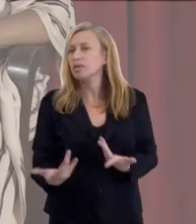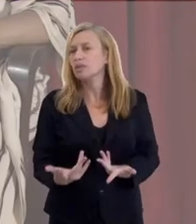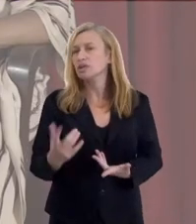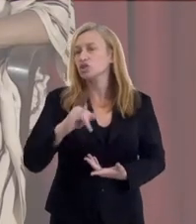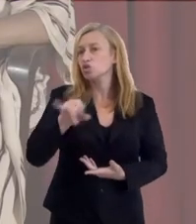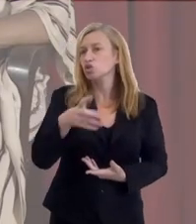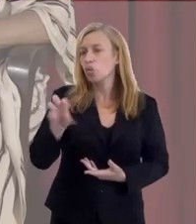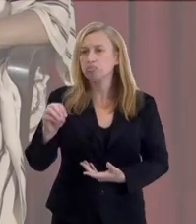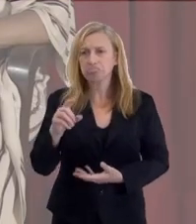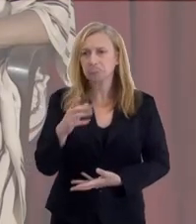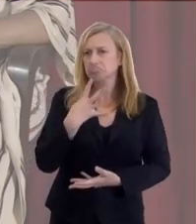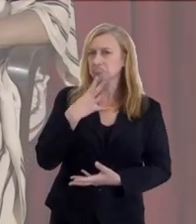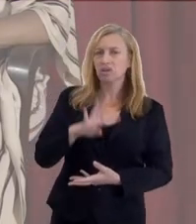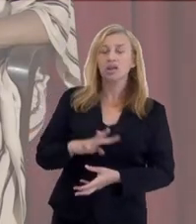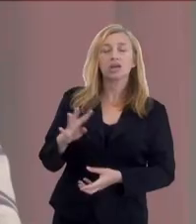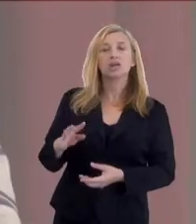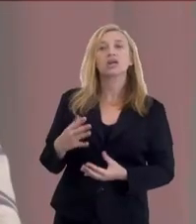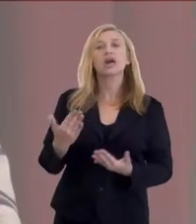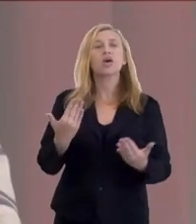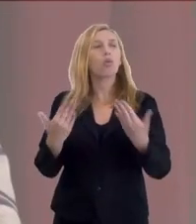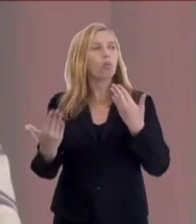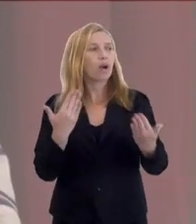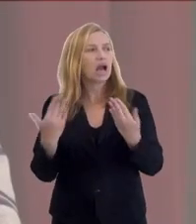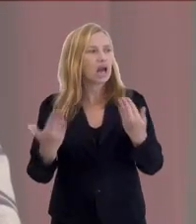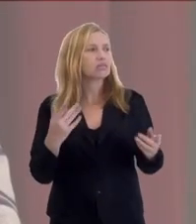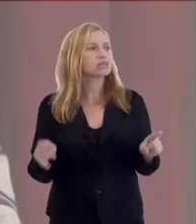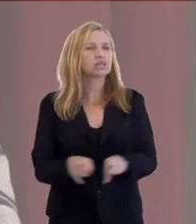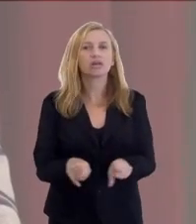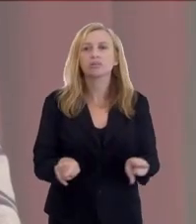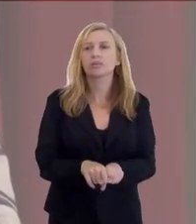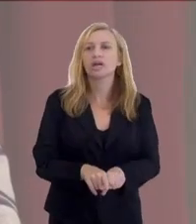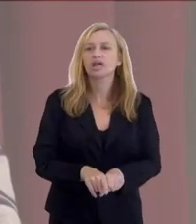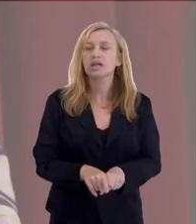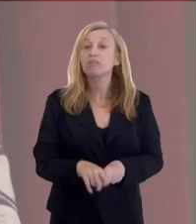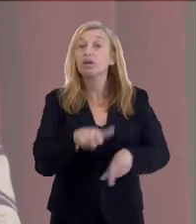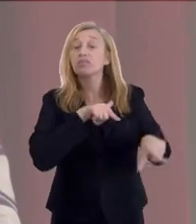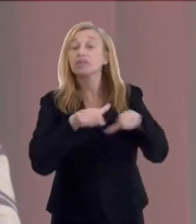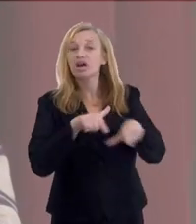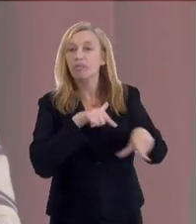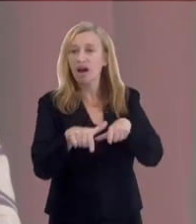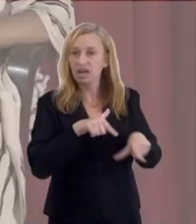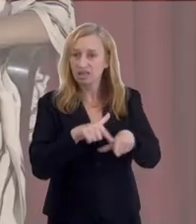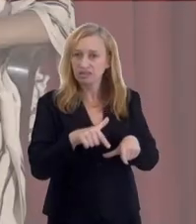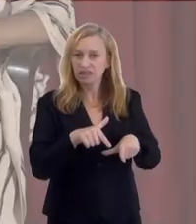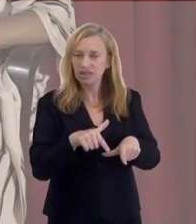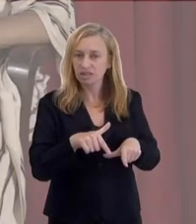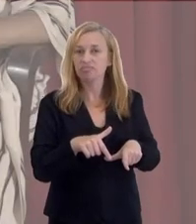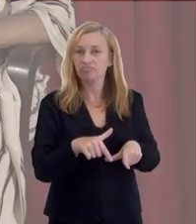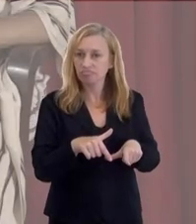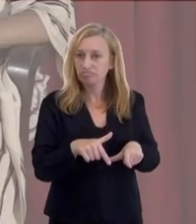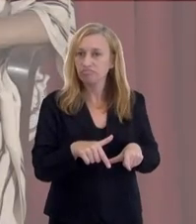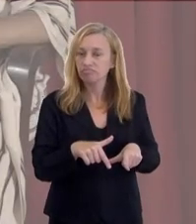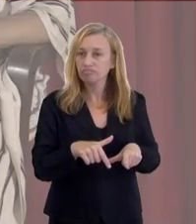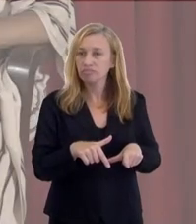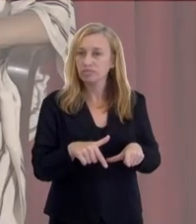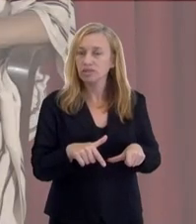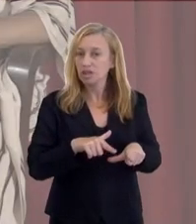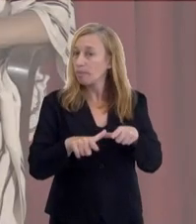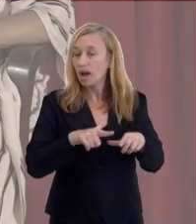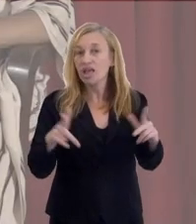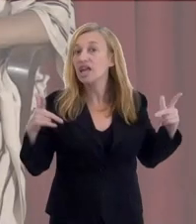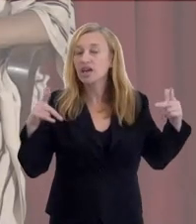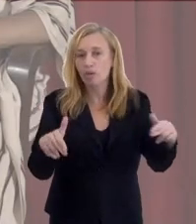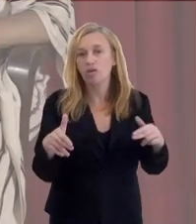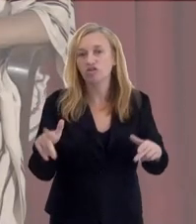pelo seu Joãozinho, que a gente não conhece. A equivalência está pelo trabalho,